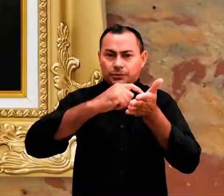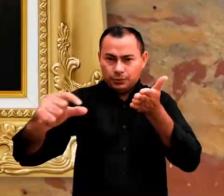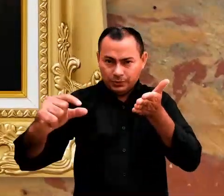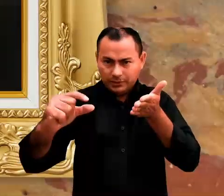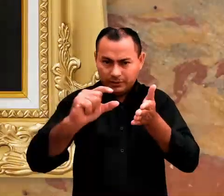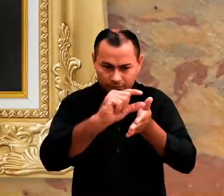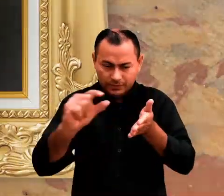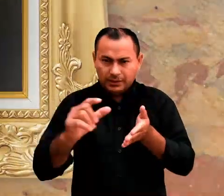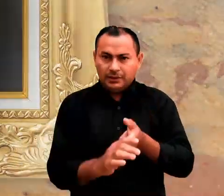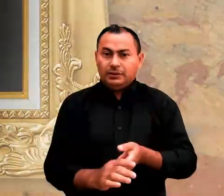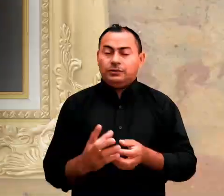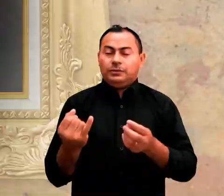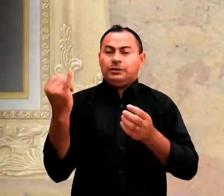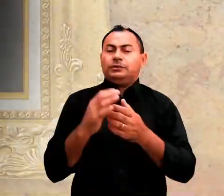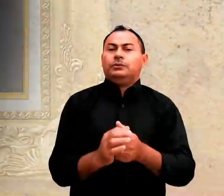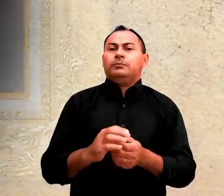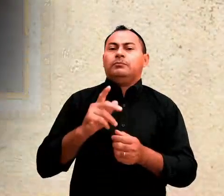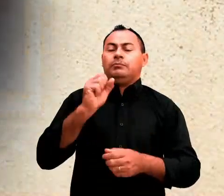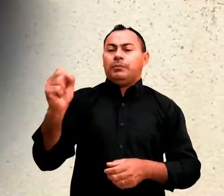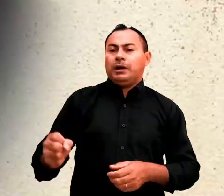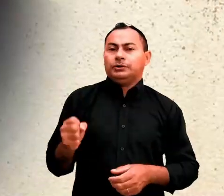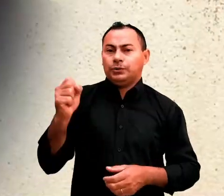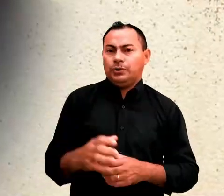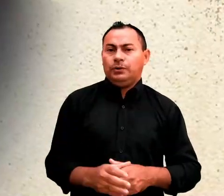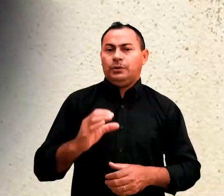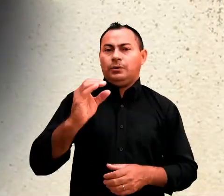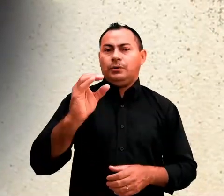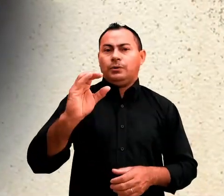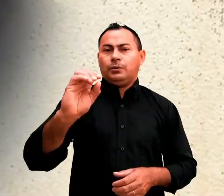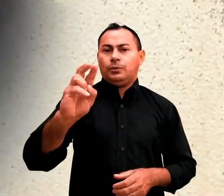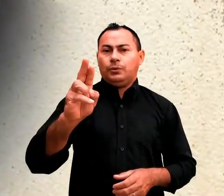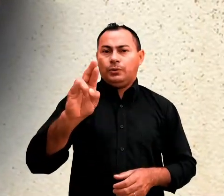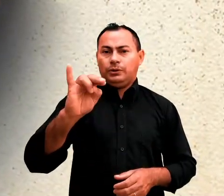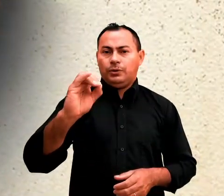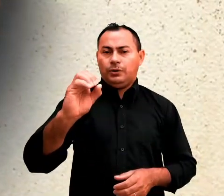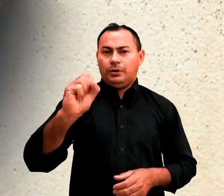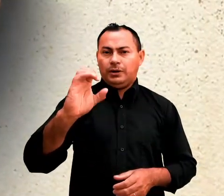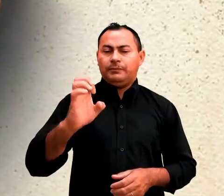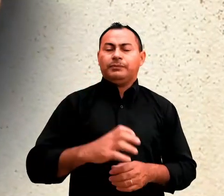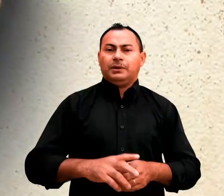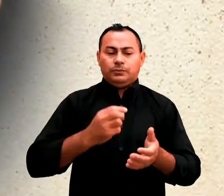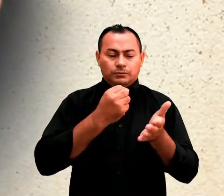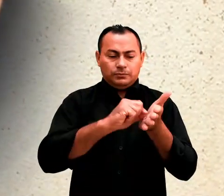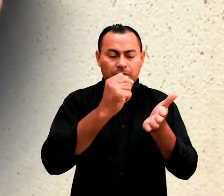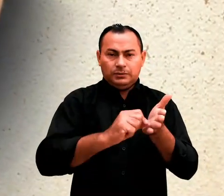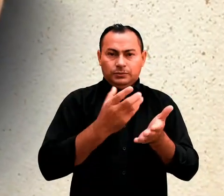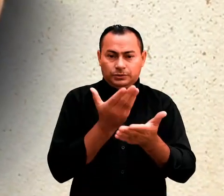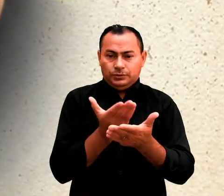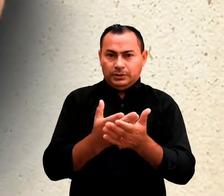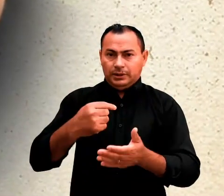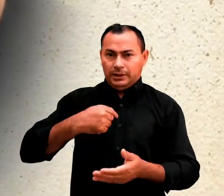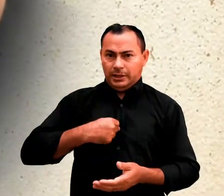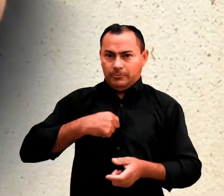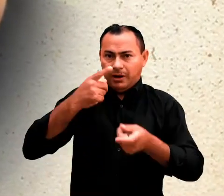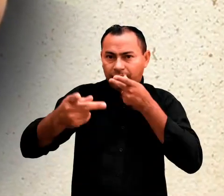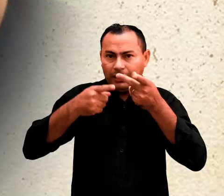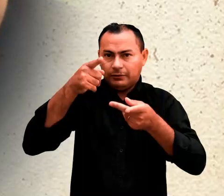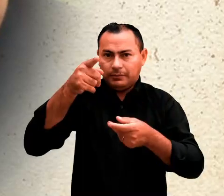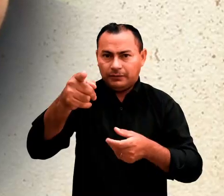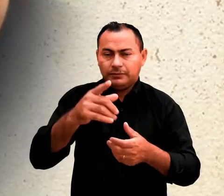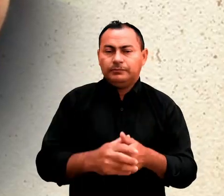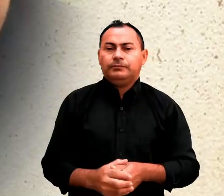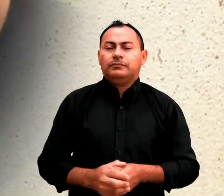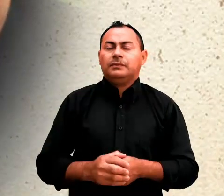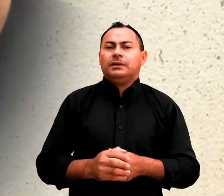significado para o pastor Dick Woodward, porque o escritor desse estudo, a qual eu narro para